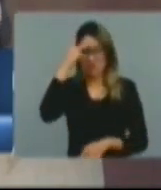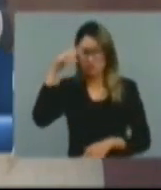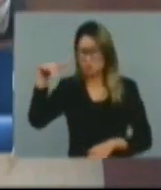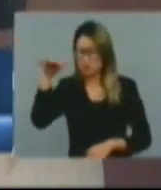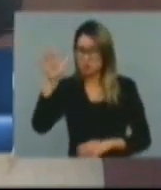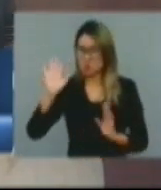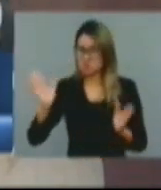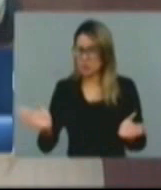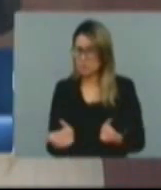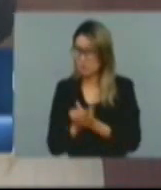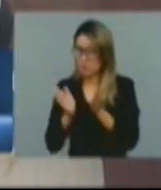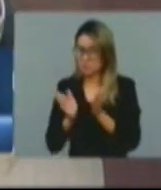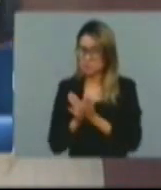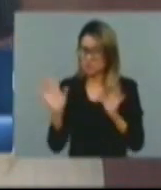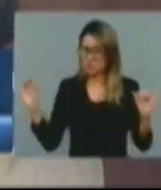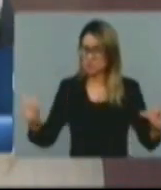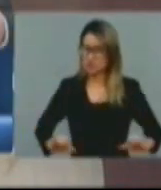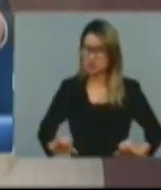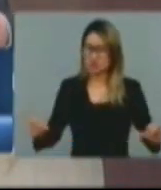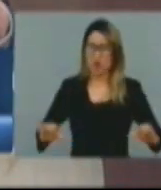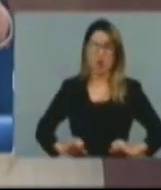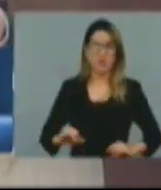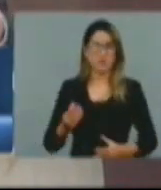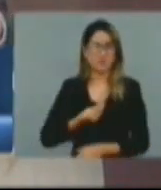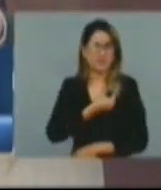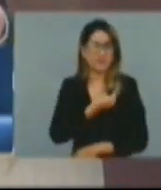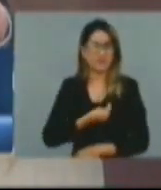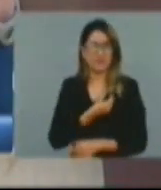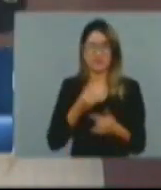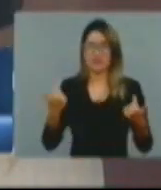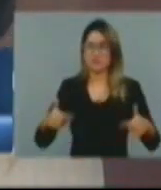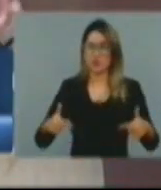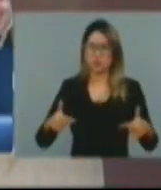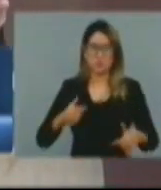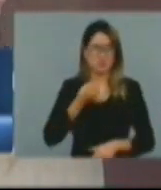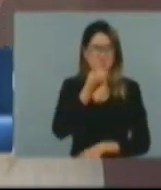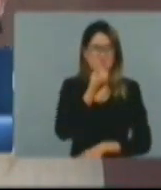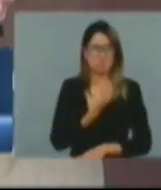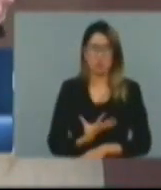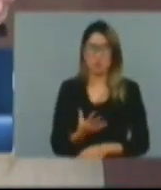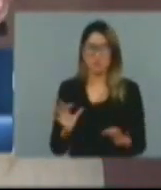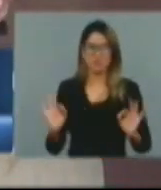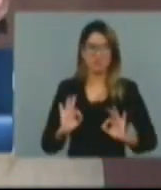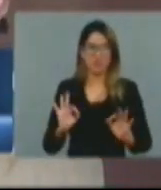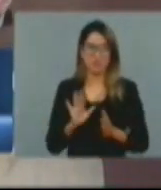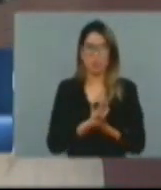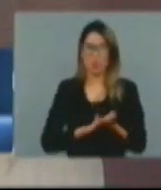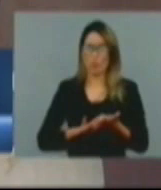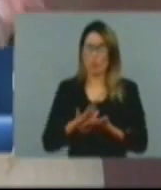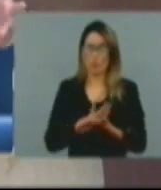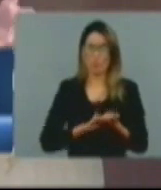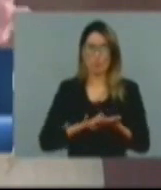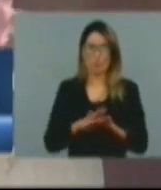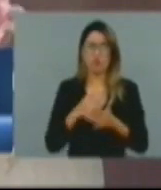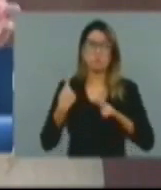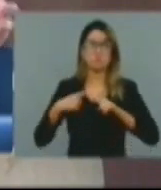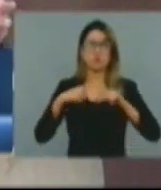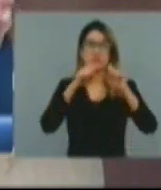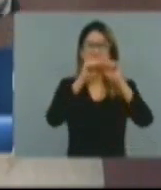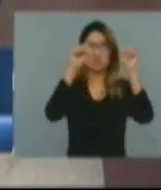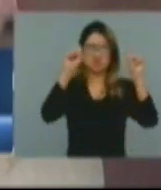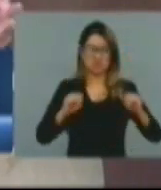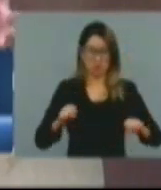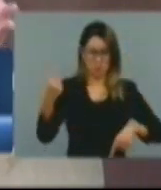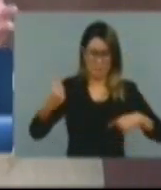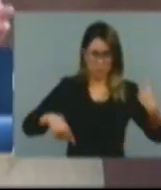e é muito caro e ineficiente. É caro porque o sistema de política